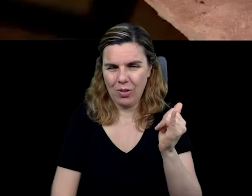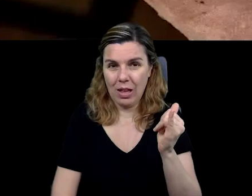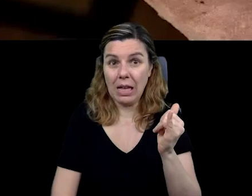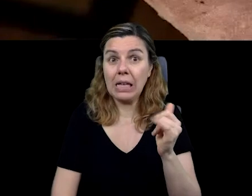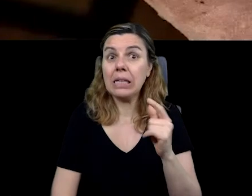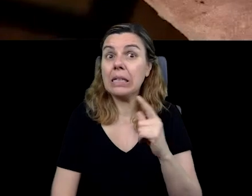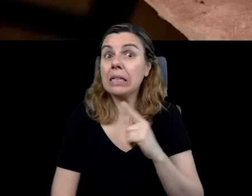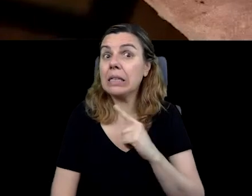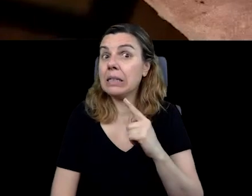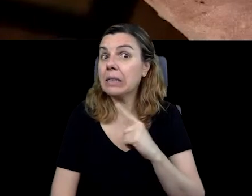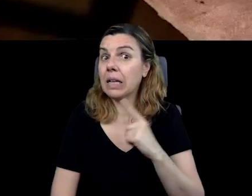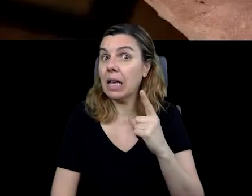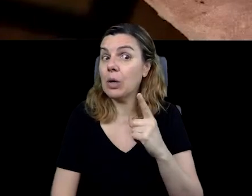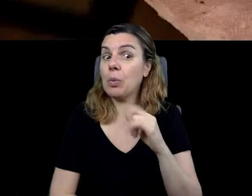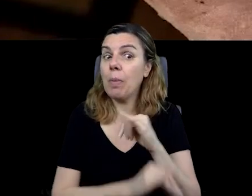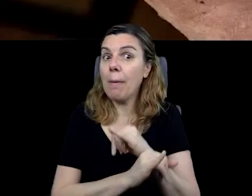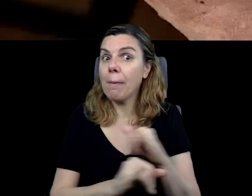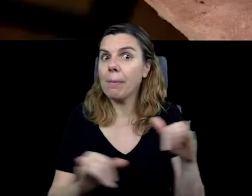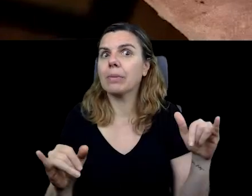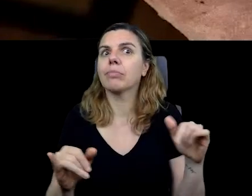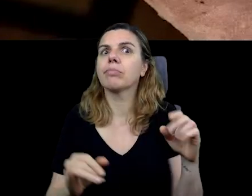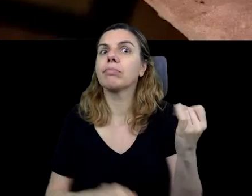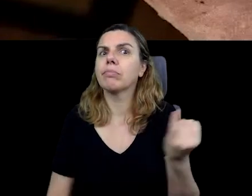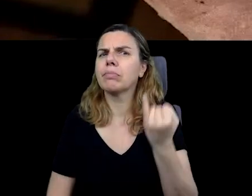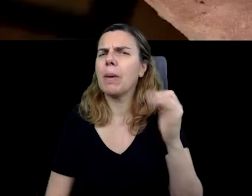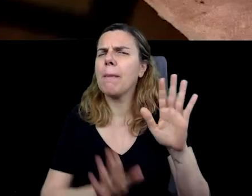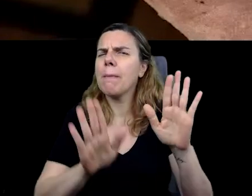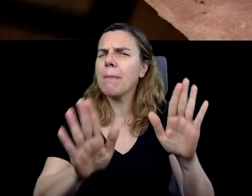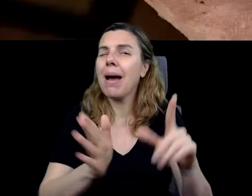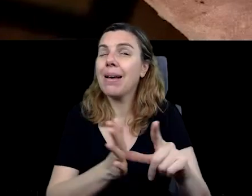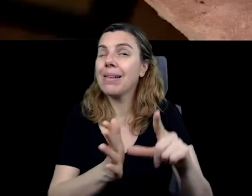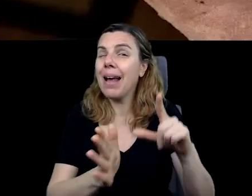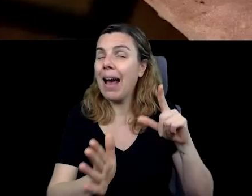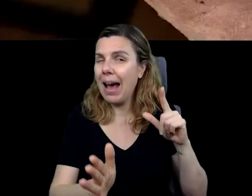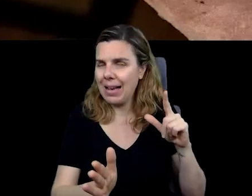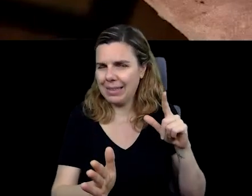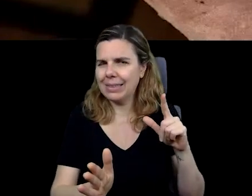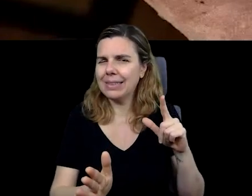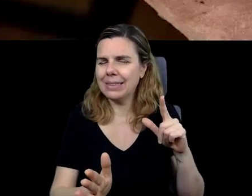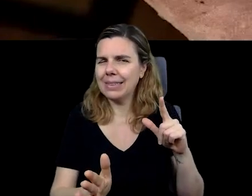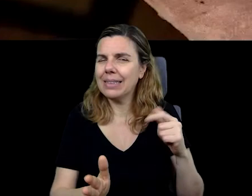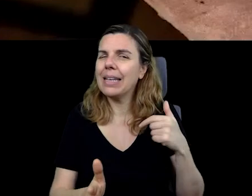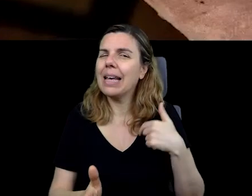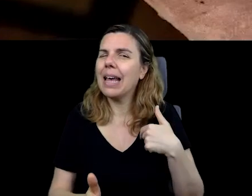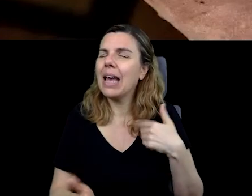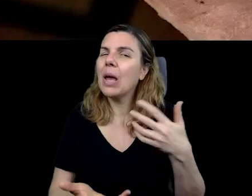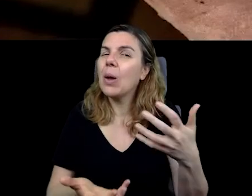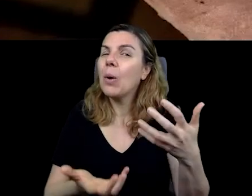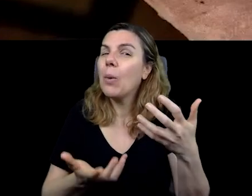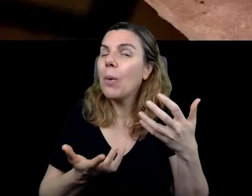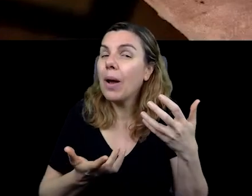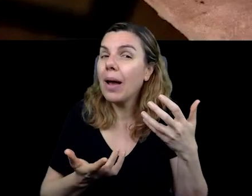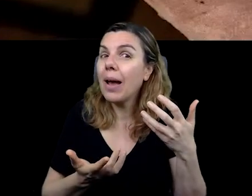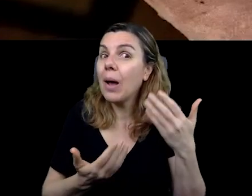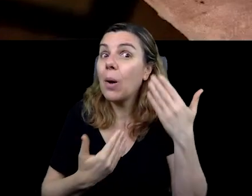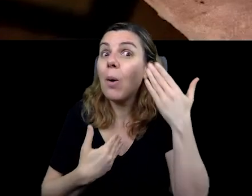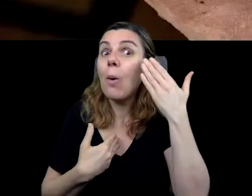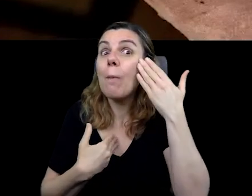traz uma mensagem muito importante. Mas antes de ir para essa imagem, eu quero fazer uma